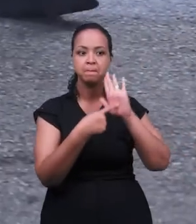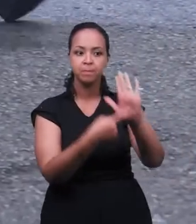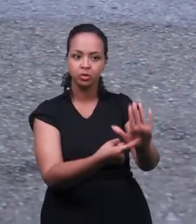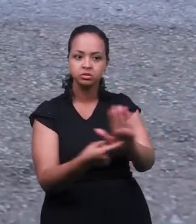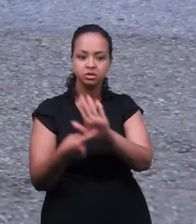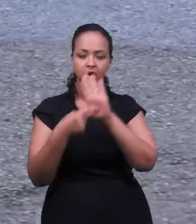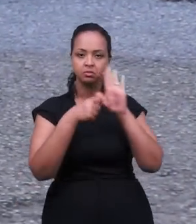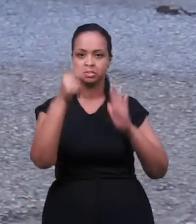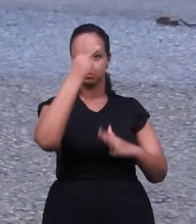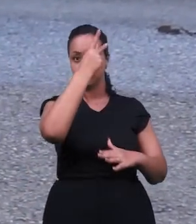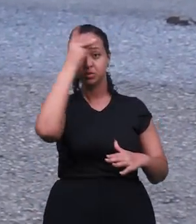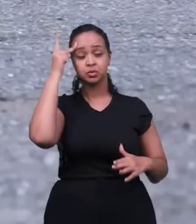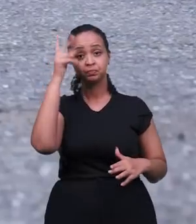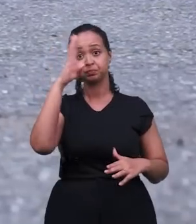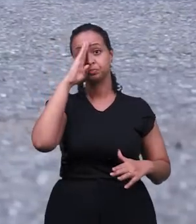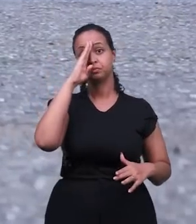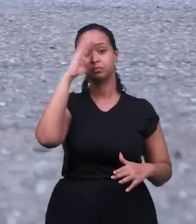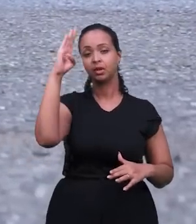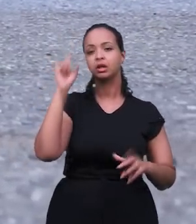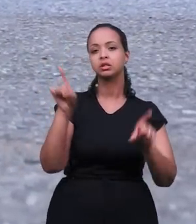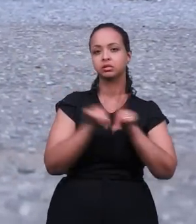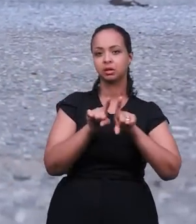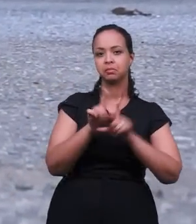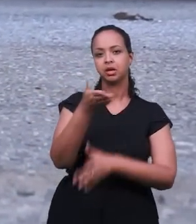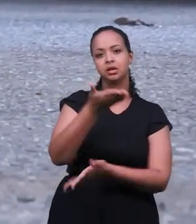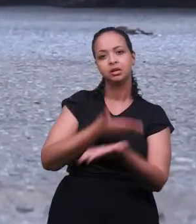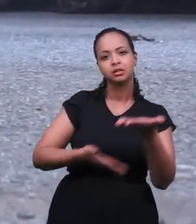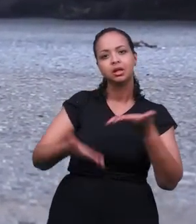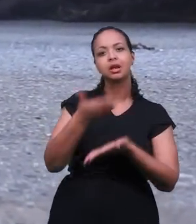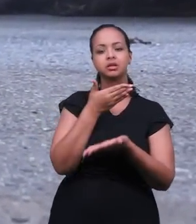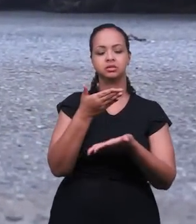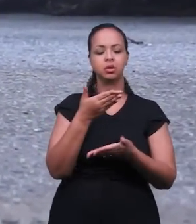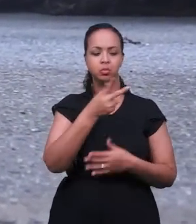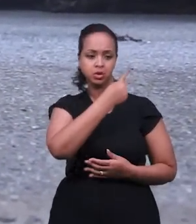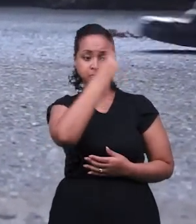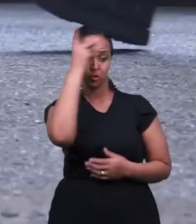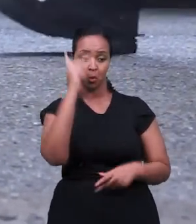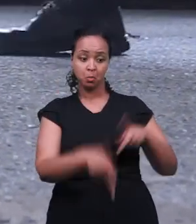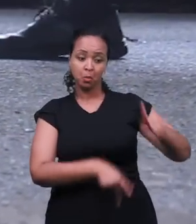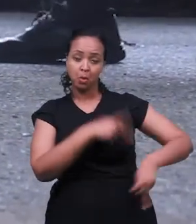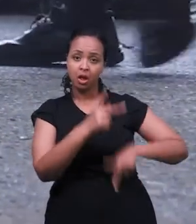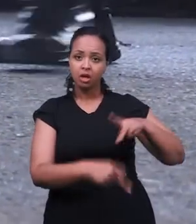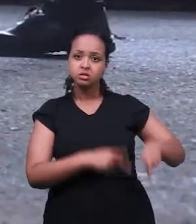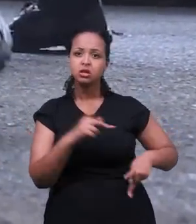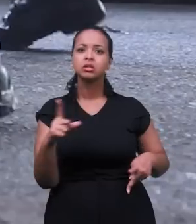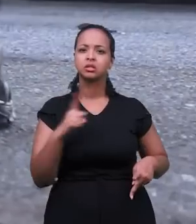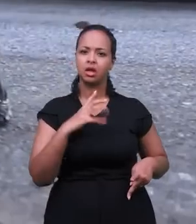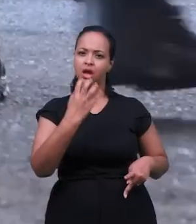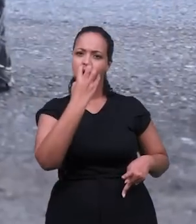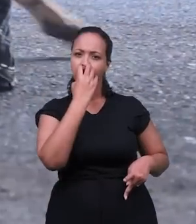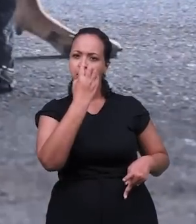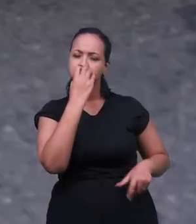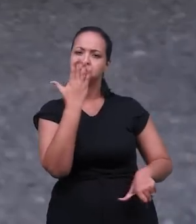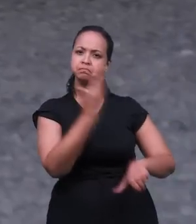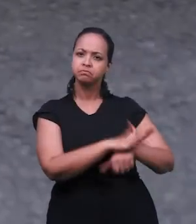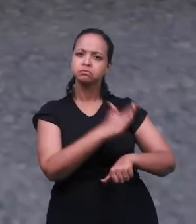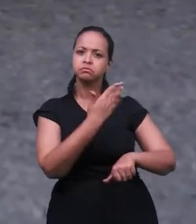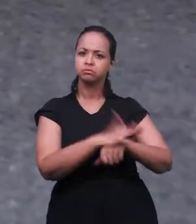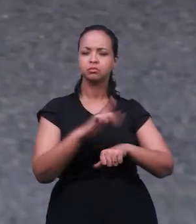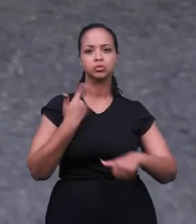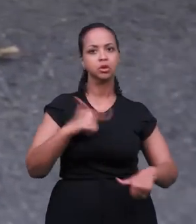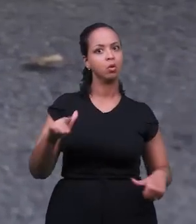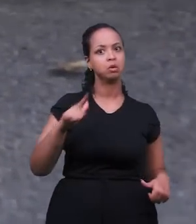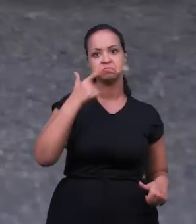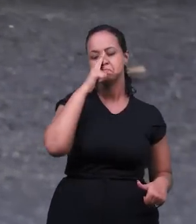demonstração ao público e, principalmente, para interação junto ao público. Saber que são animais extremamente treinados, que não vão